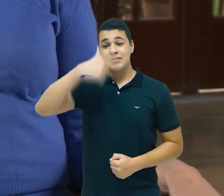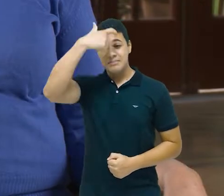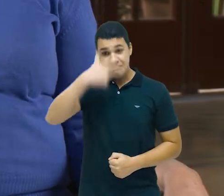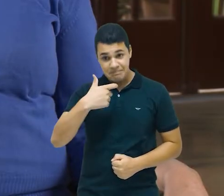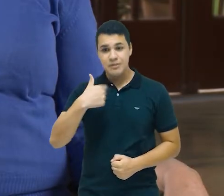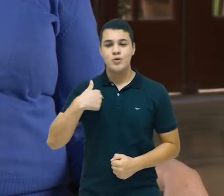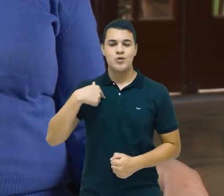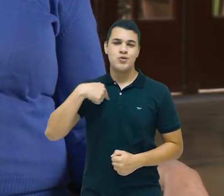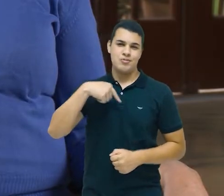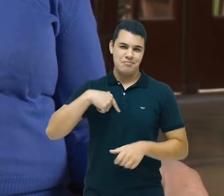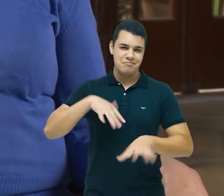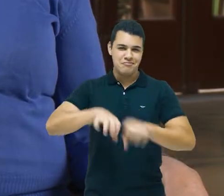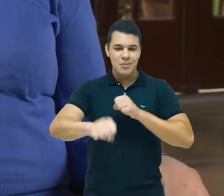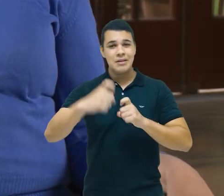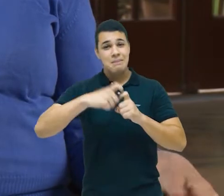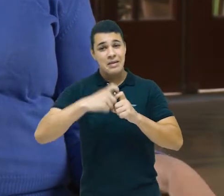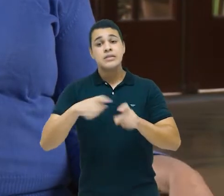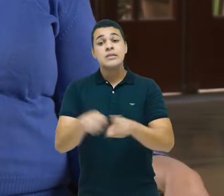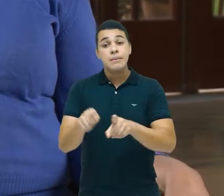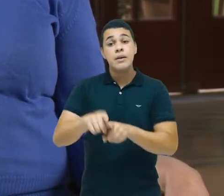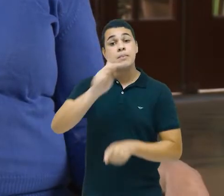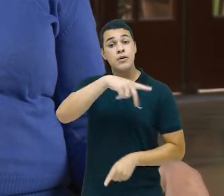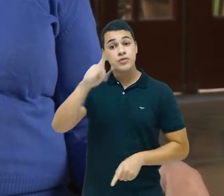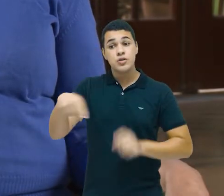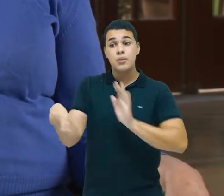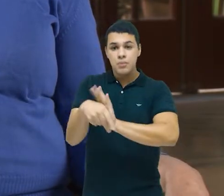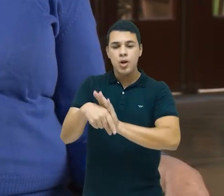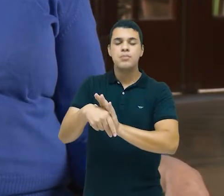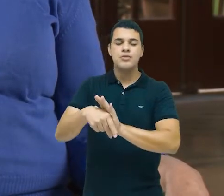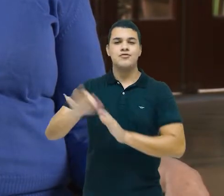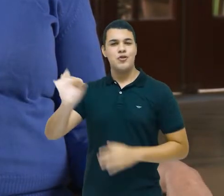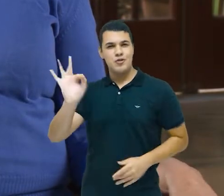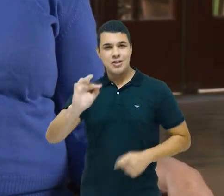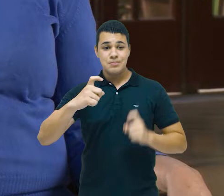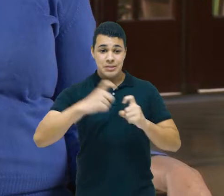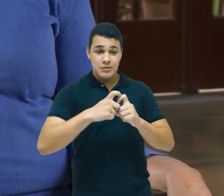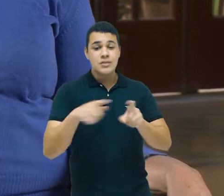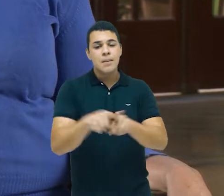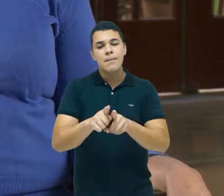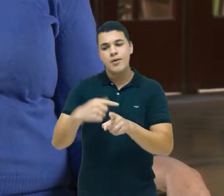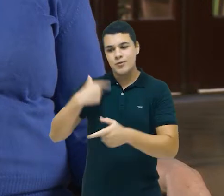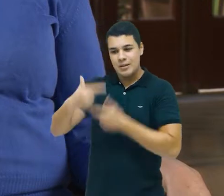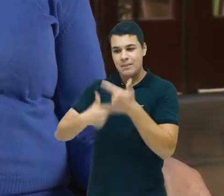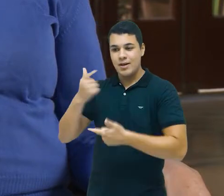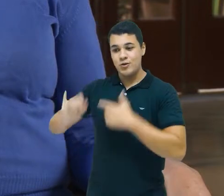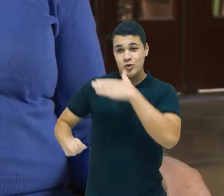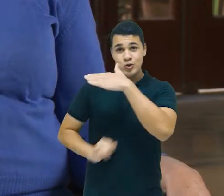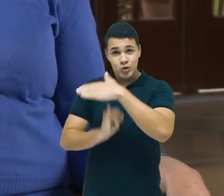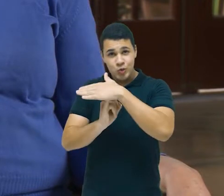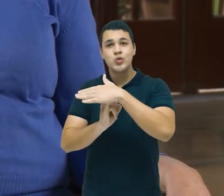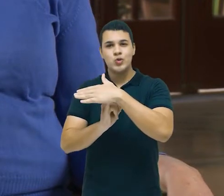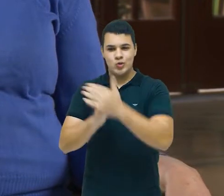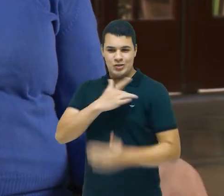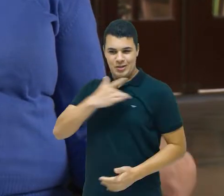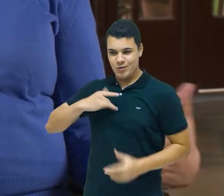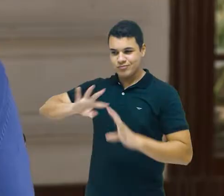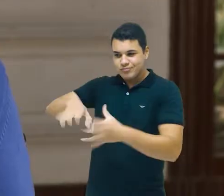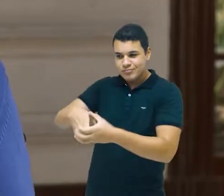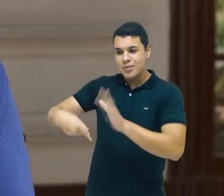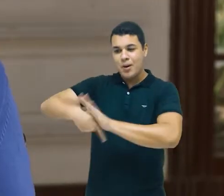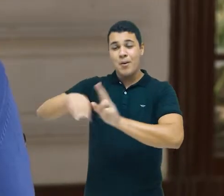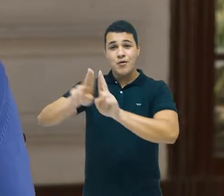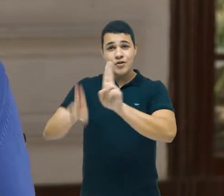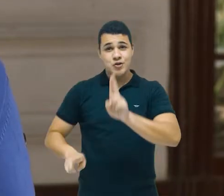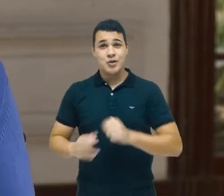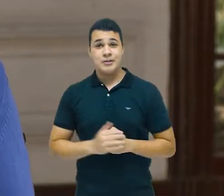sou médica, professora da Faculdade de Medicina e do Instituto de Estudos de Saúde Coletiva da UFRJ. Eu